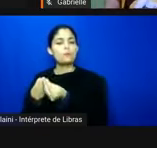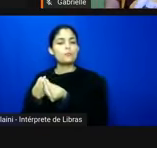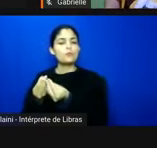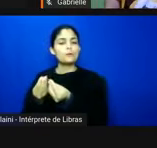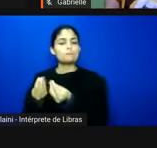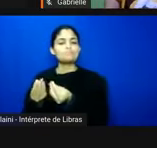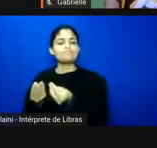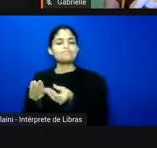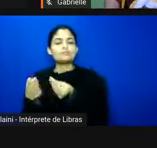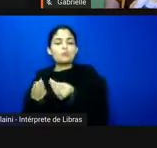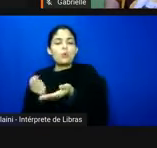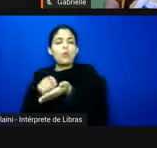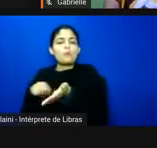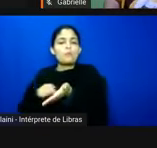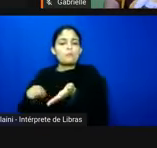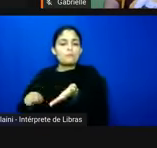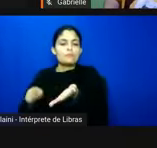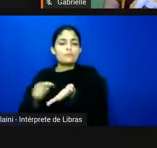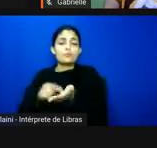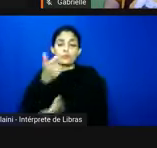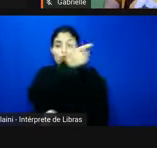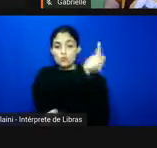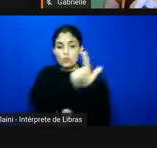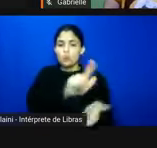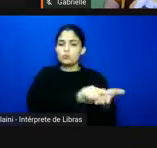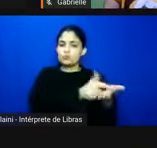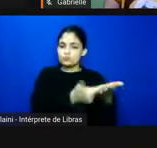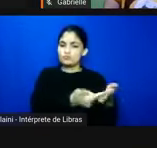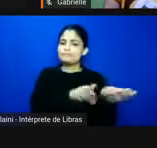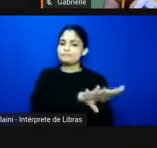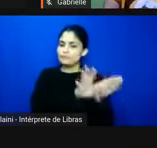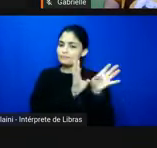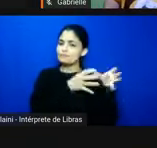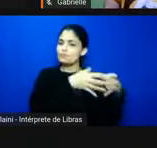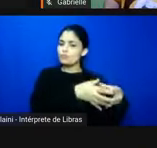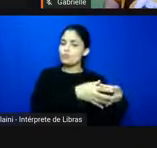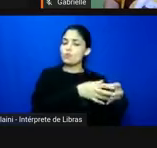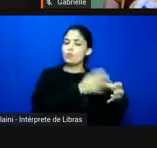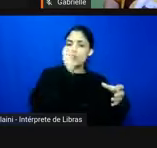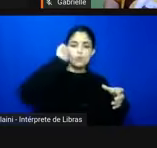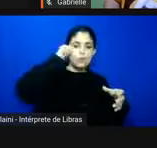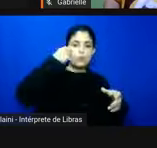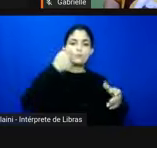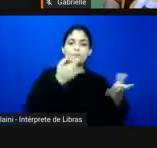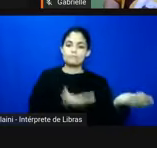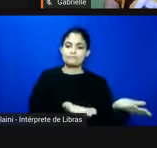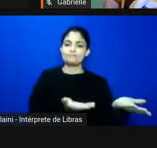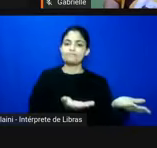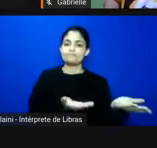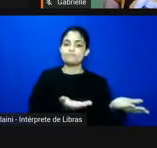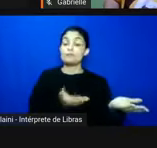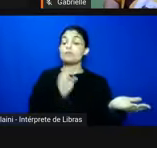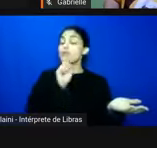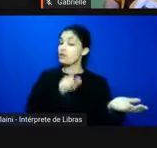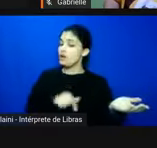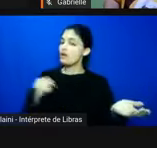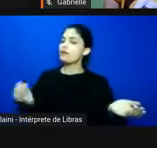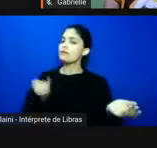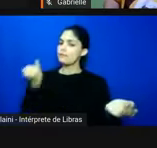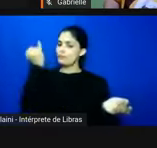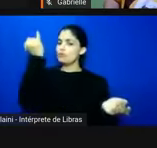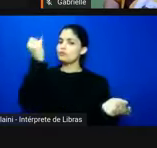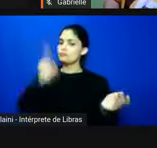feitas em outros jornais da imprensa negra isso é fundamental para